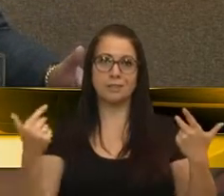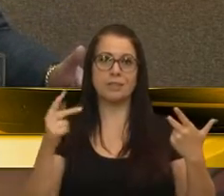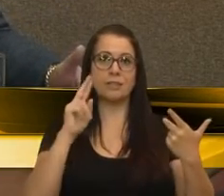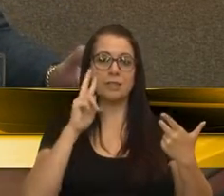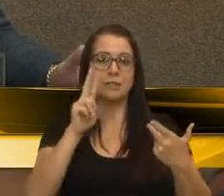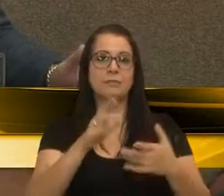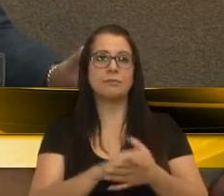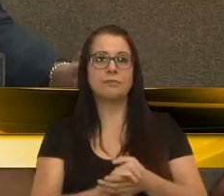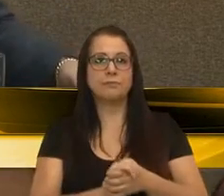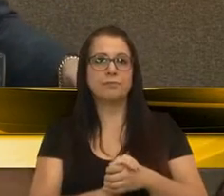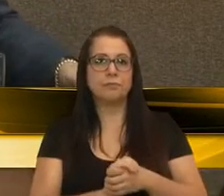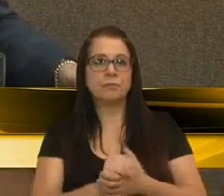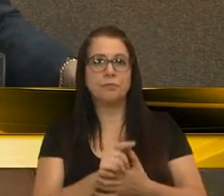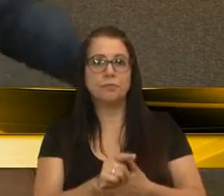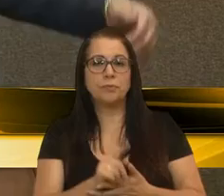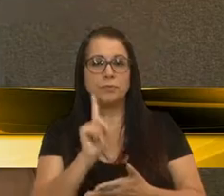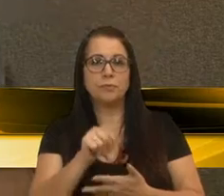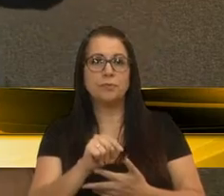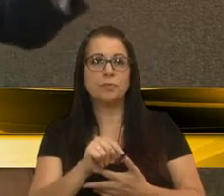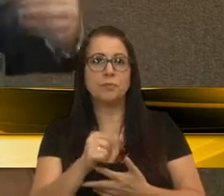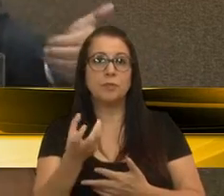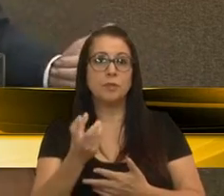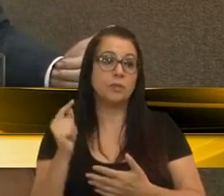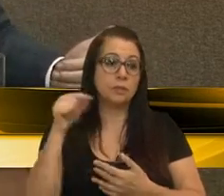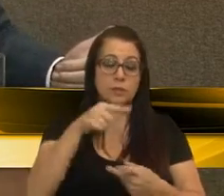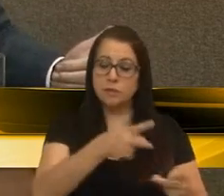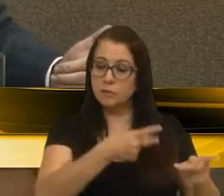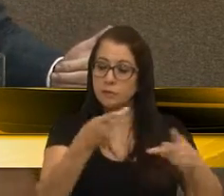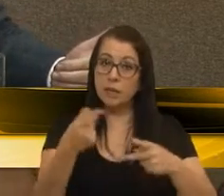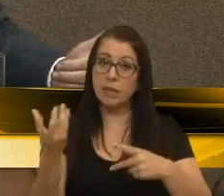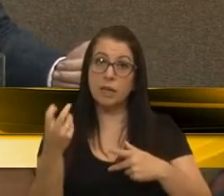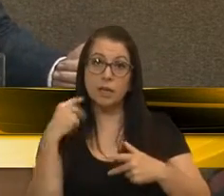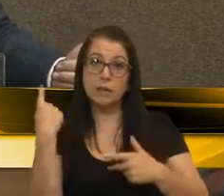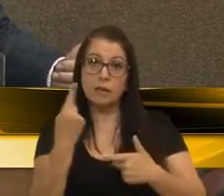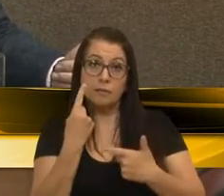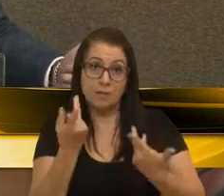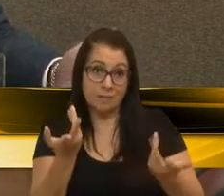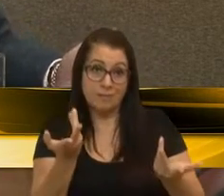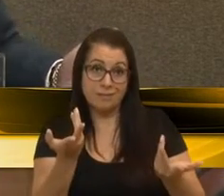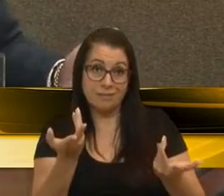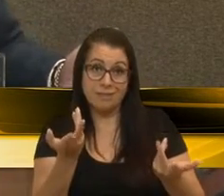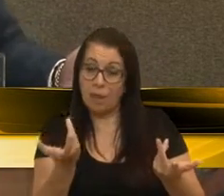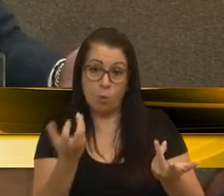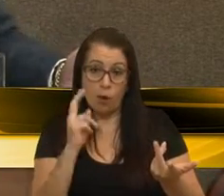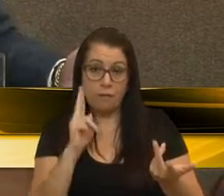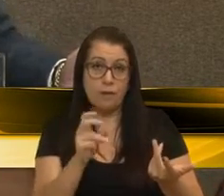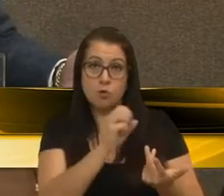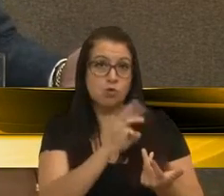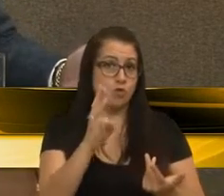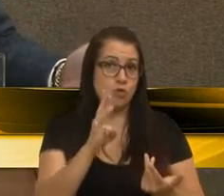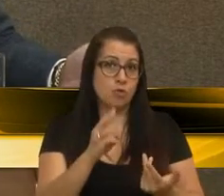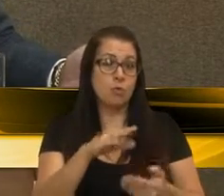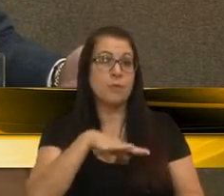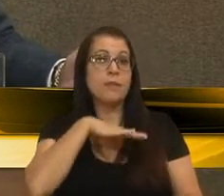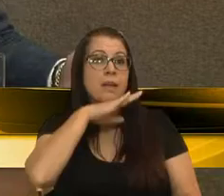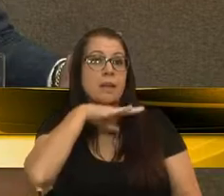enxerga por lá. É o que quem vem nos visitar quer ver. Ela não quer ver o show da Anitta.